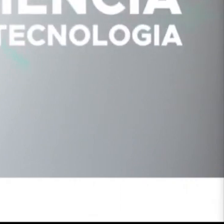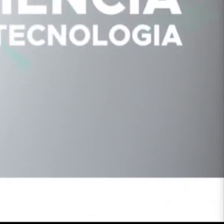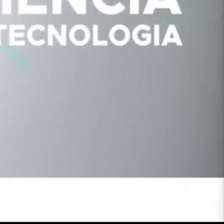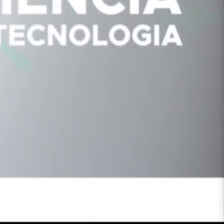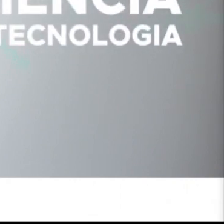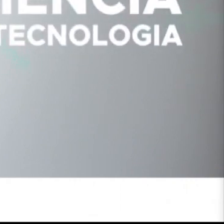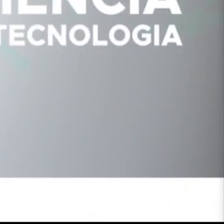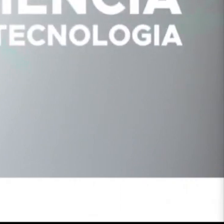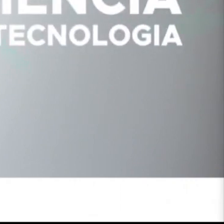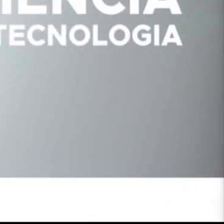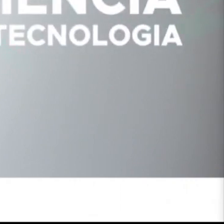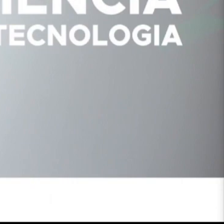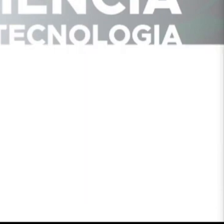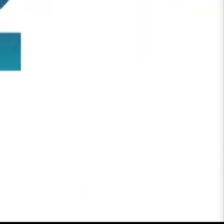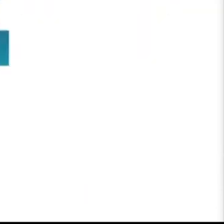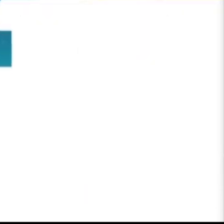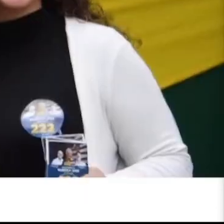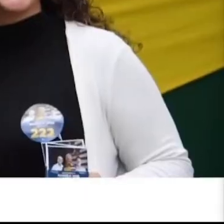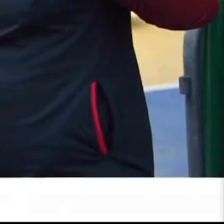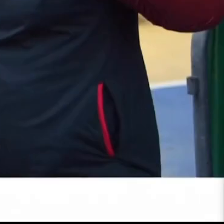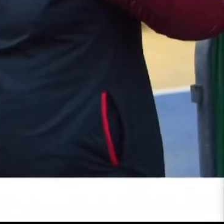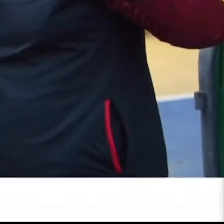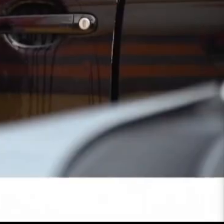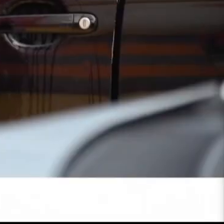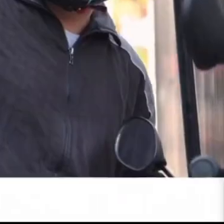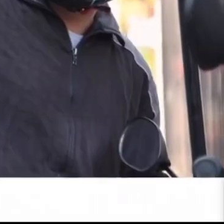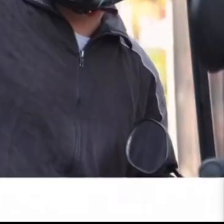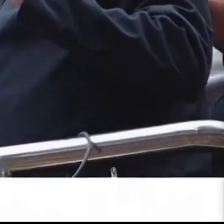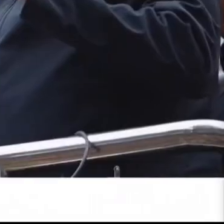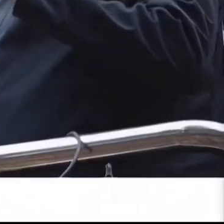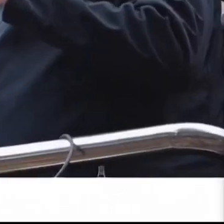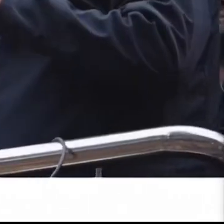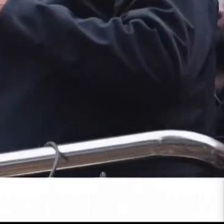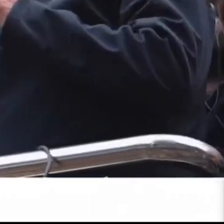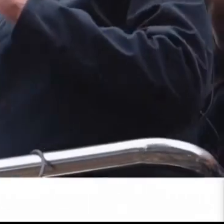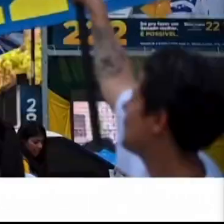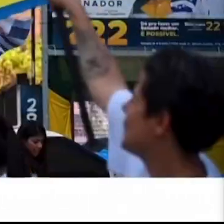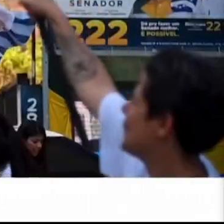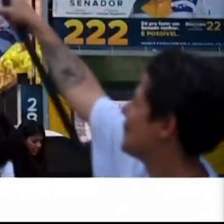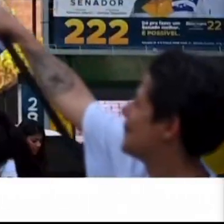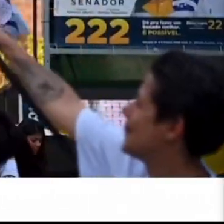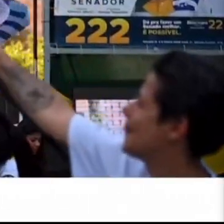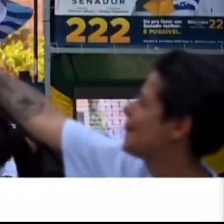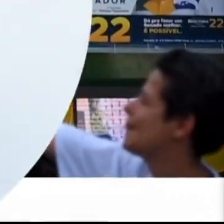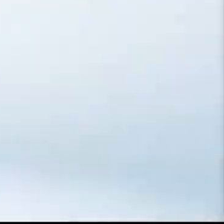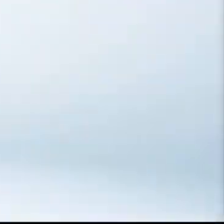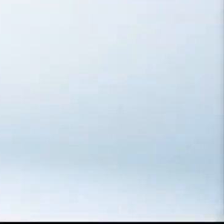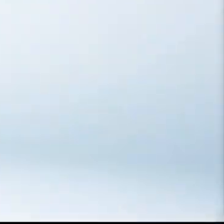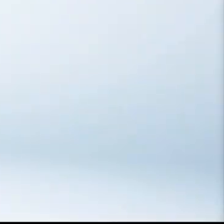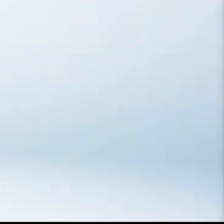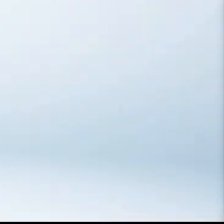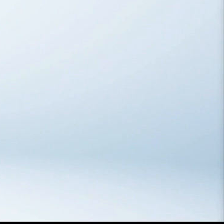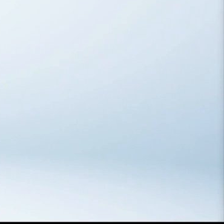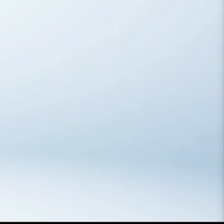e já passou da hora. É tempo do astronauta brasileiro, do senador de São Paulo.